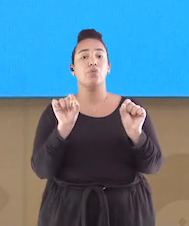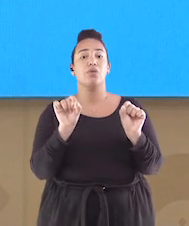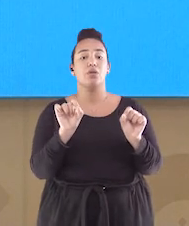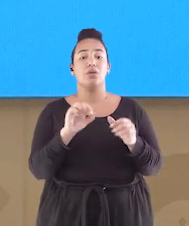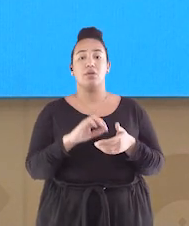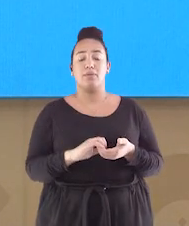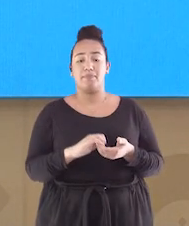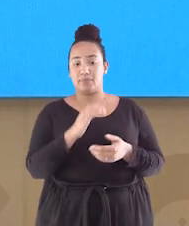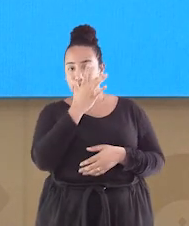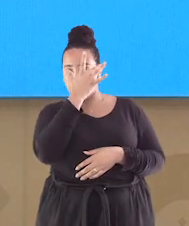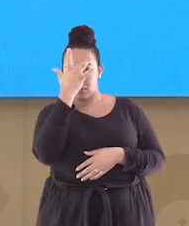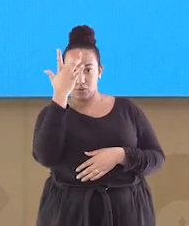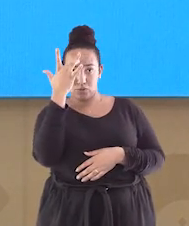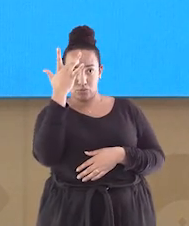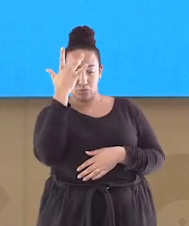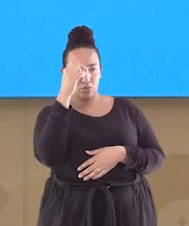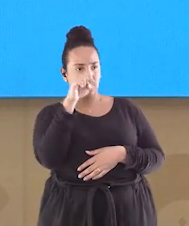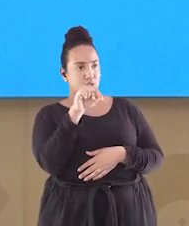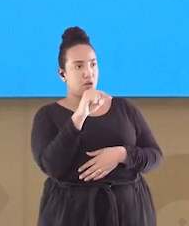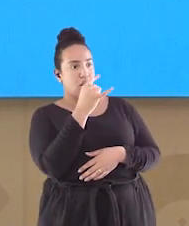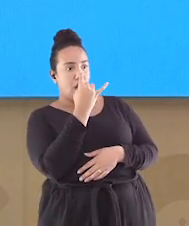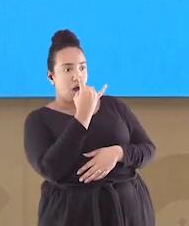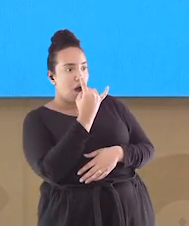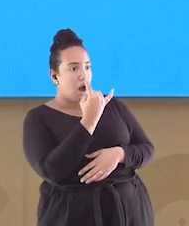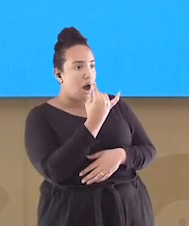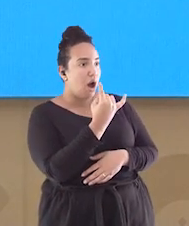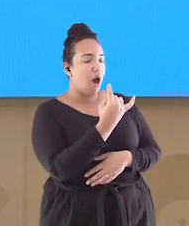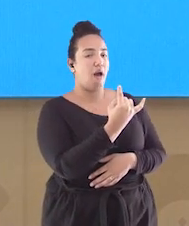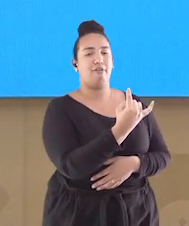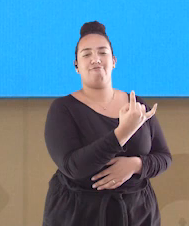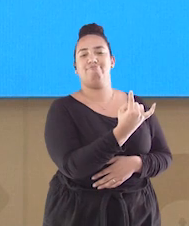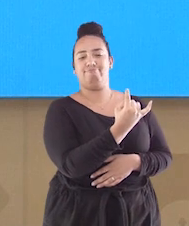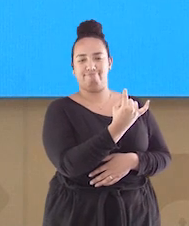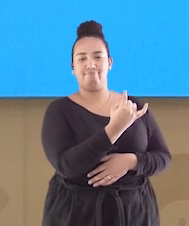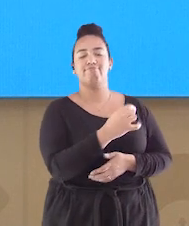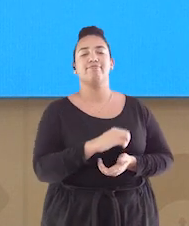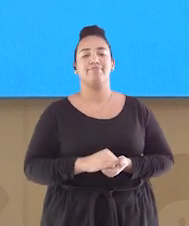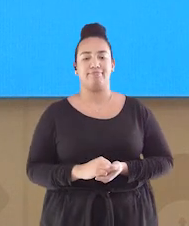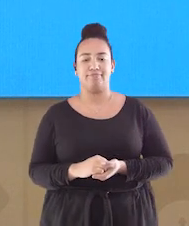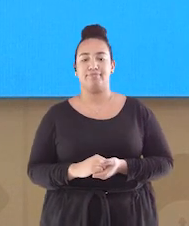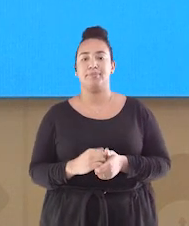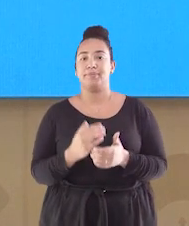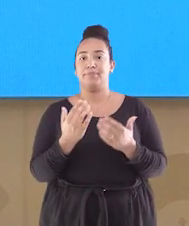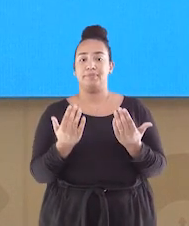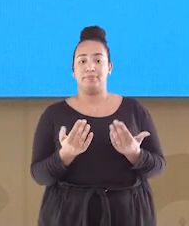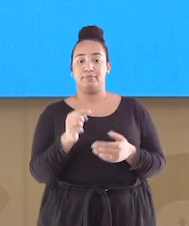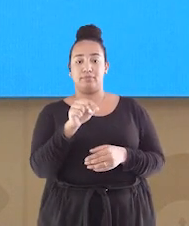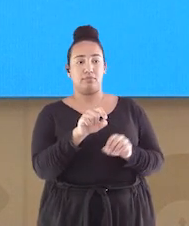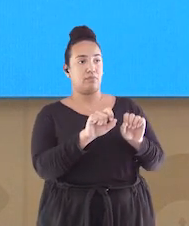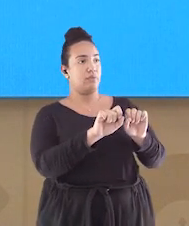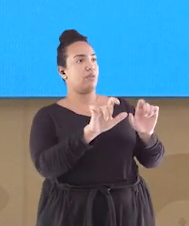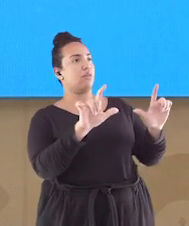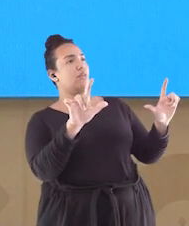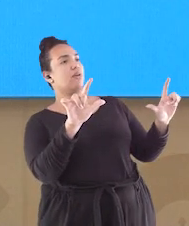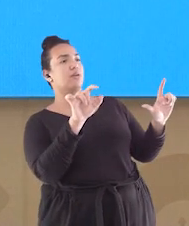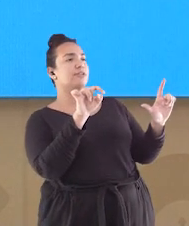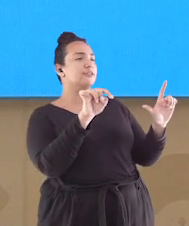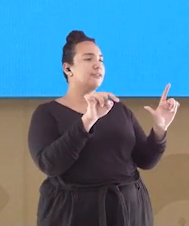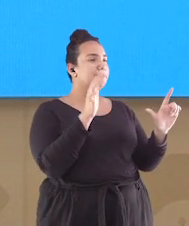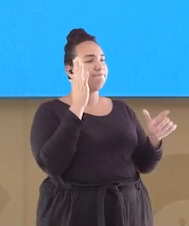atenção do possível cliente para um produto exposto. É olhando uma vitrine que o consumidor pode